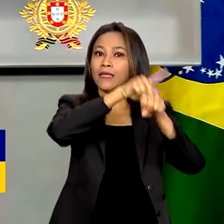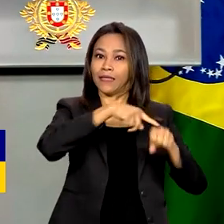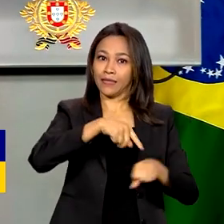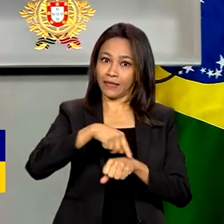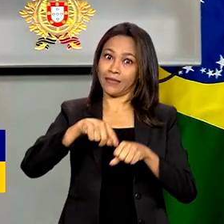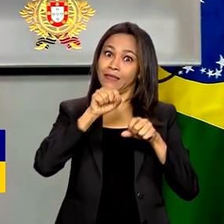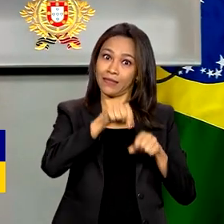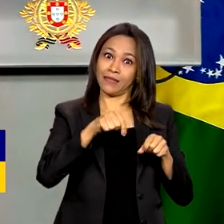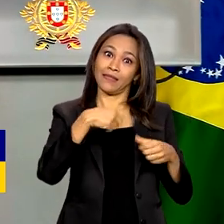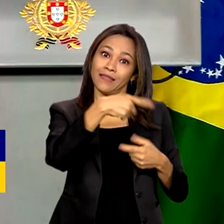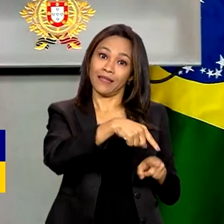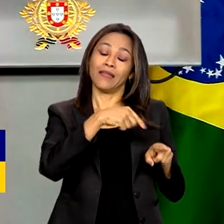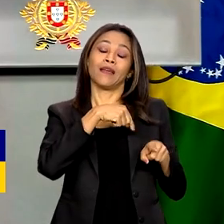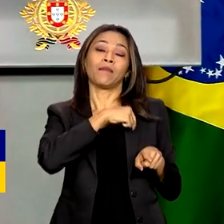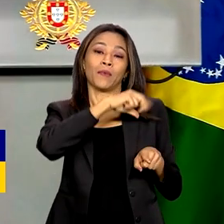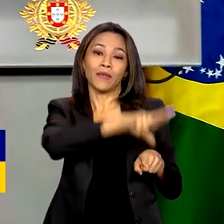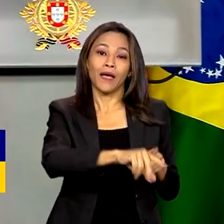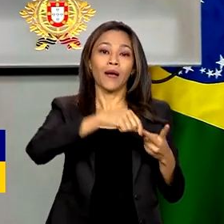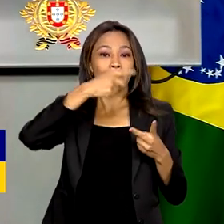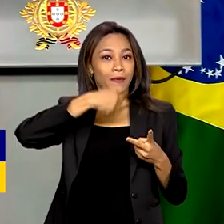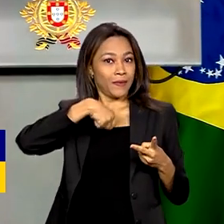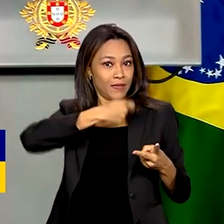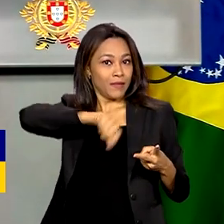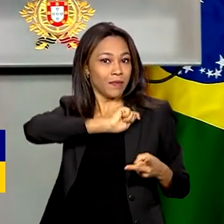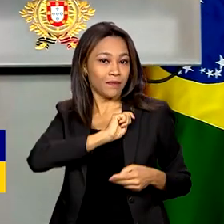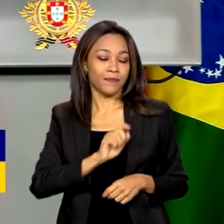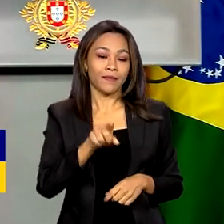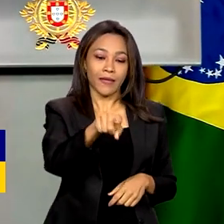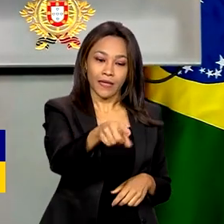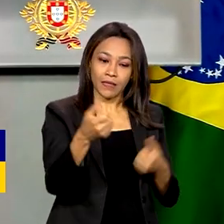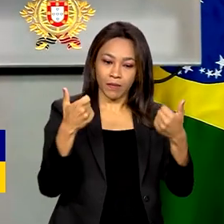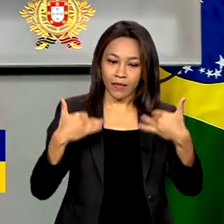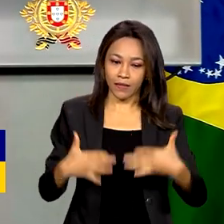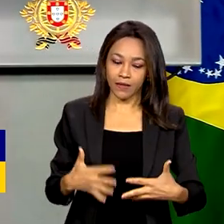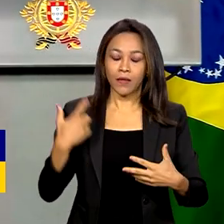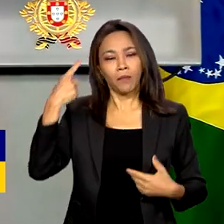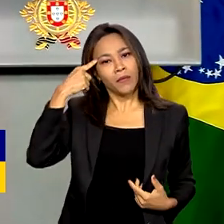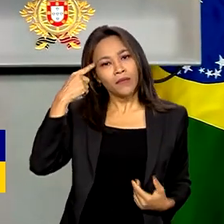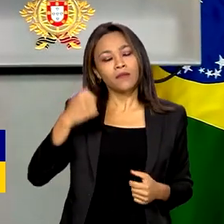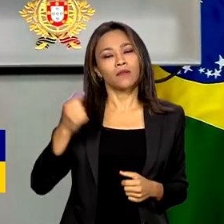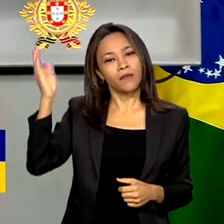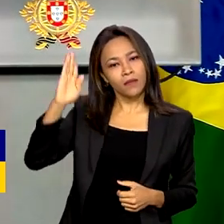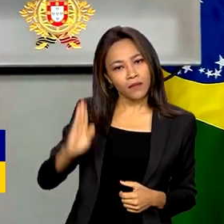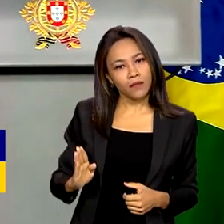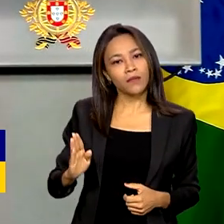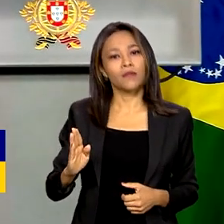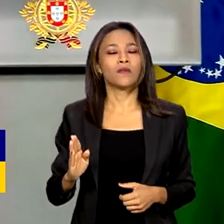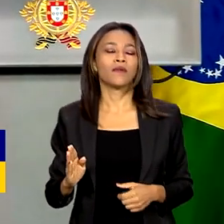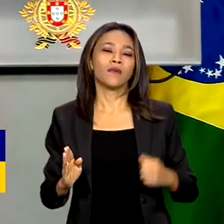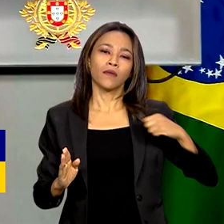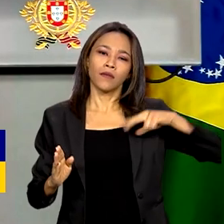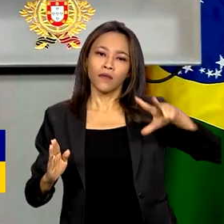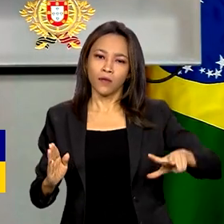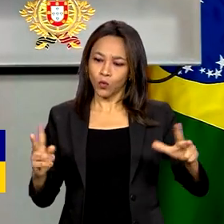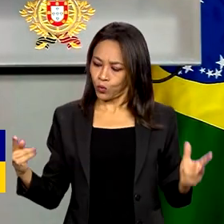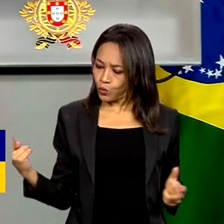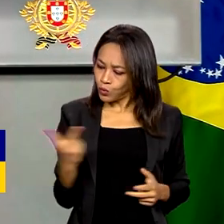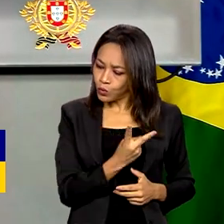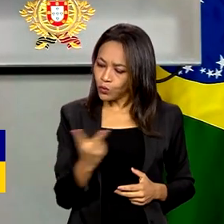Eu peço, presidente, que Portugal e o Brasil têm um potencial